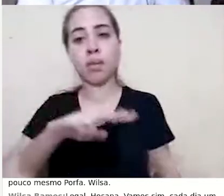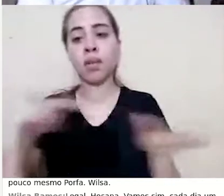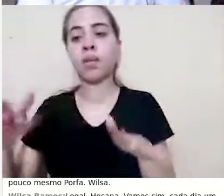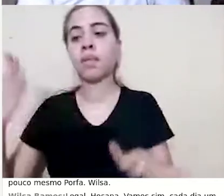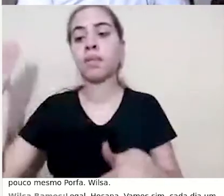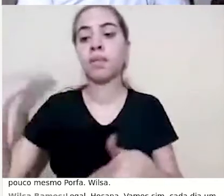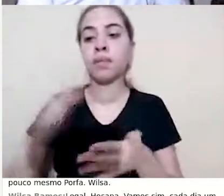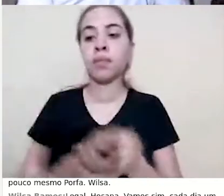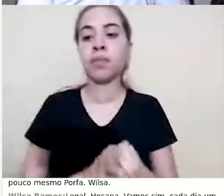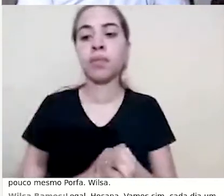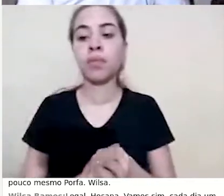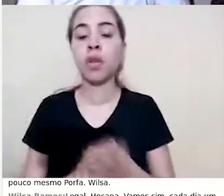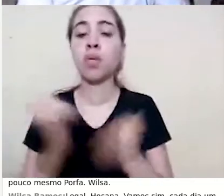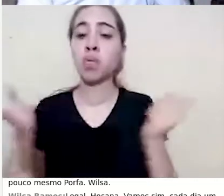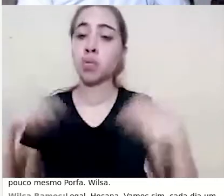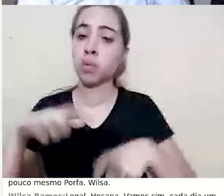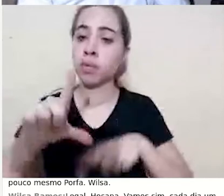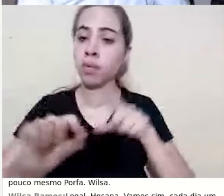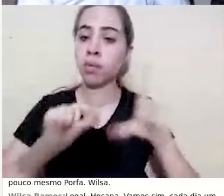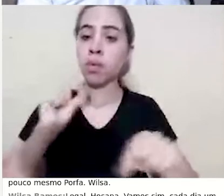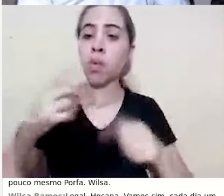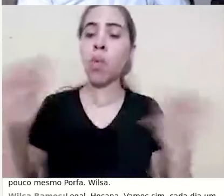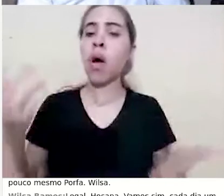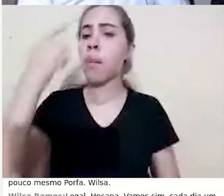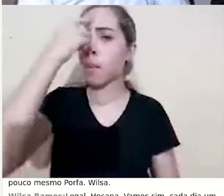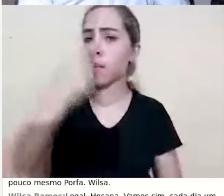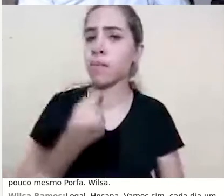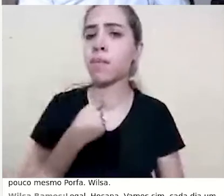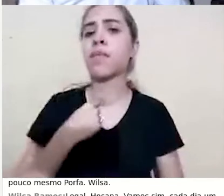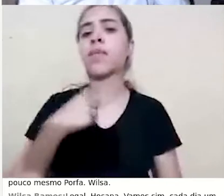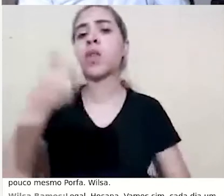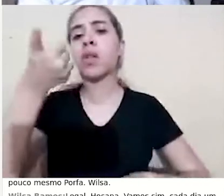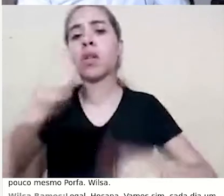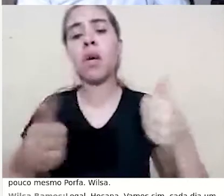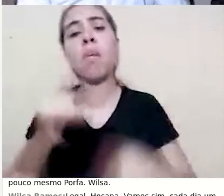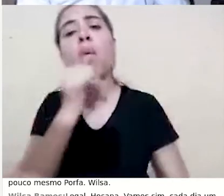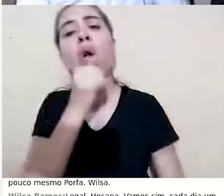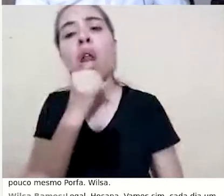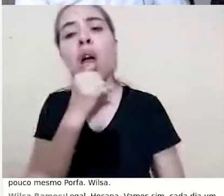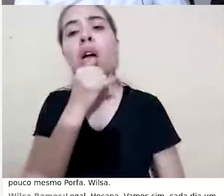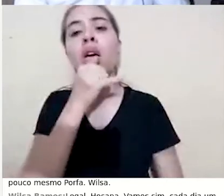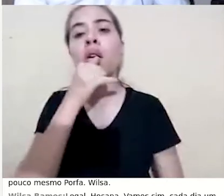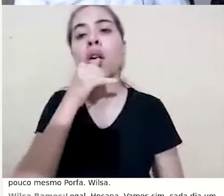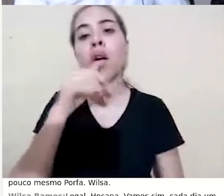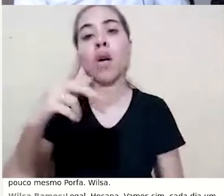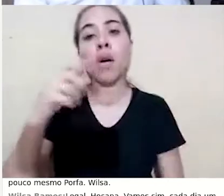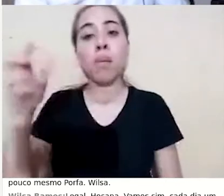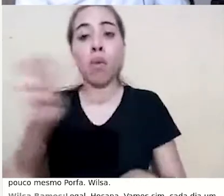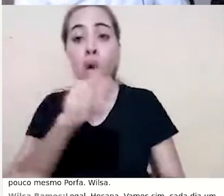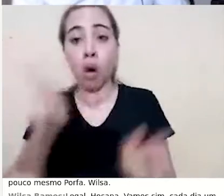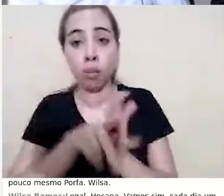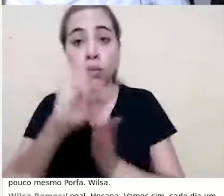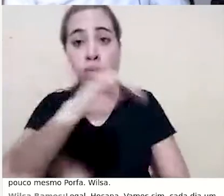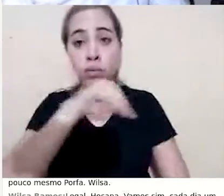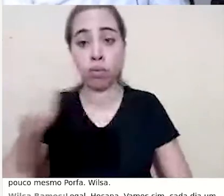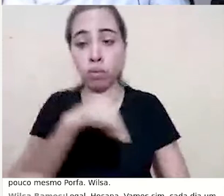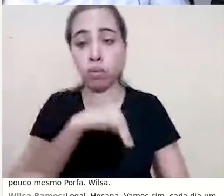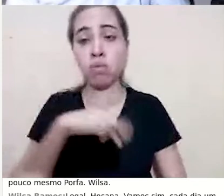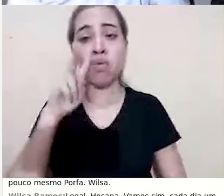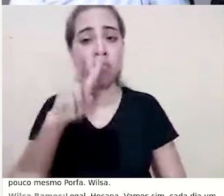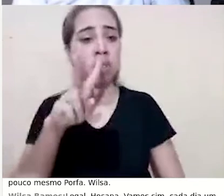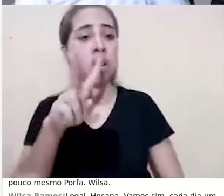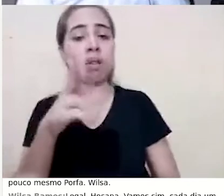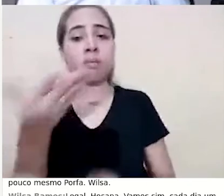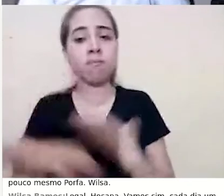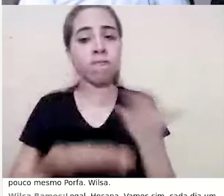eu posso escolher qual perfil que eu quero analisar, se eu quero analisar, por exemplo, o perfil dos monitores, para ver se os monitores estão interagindo com a